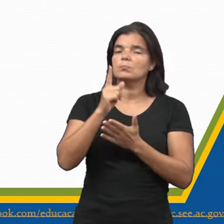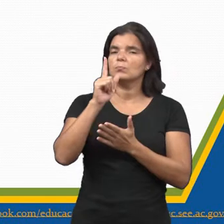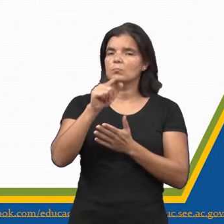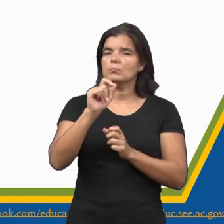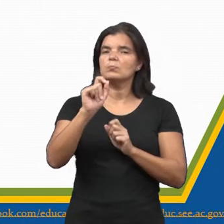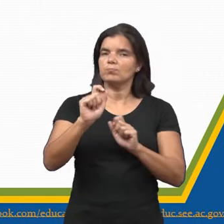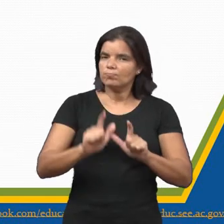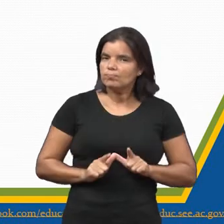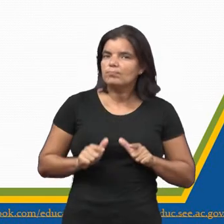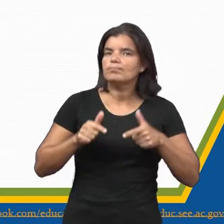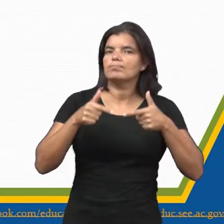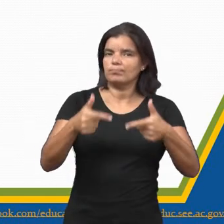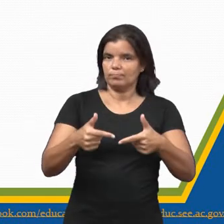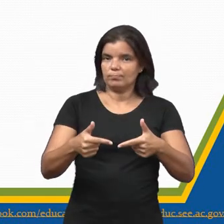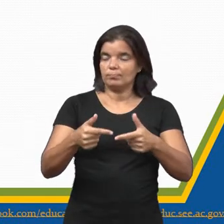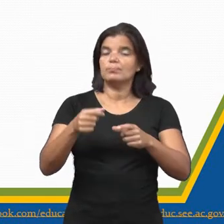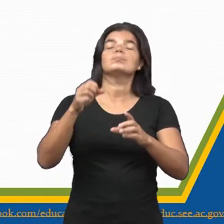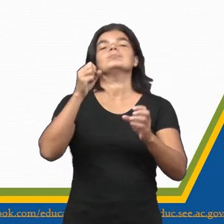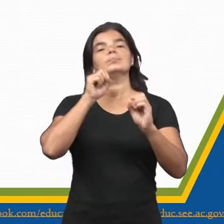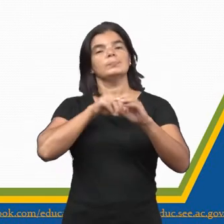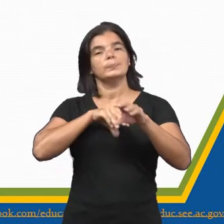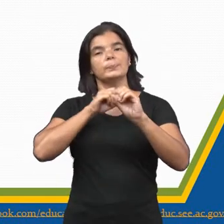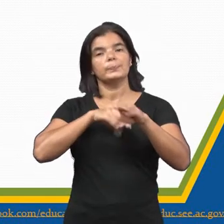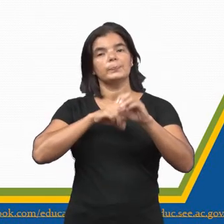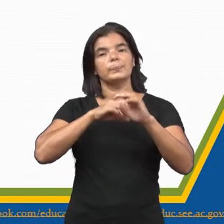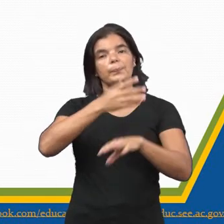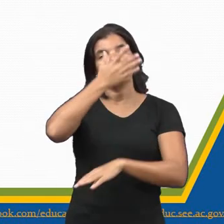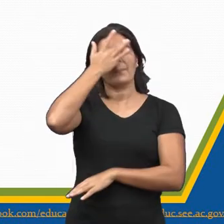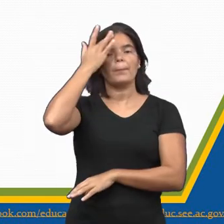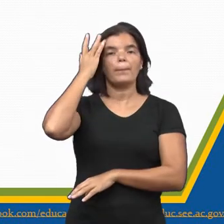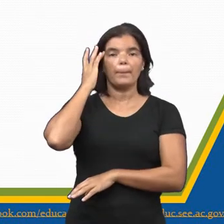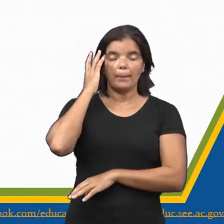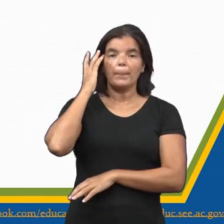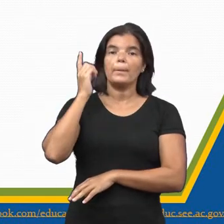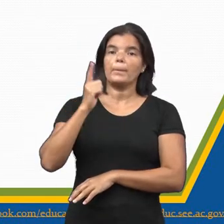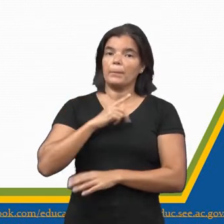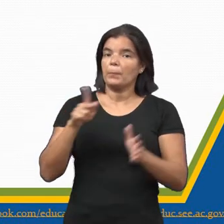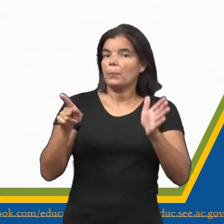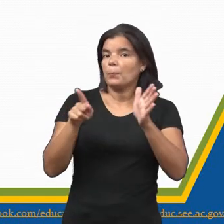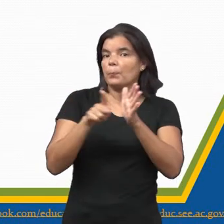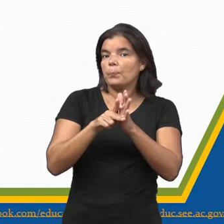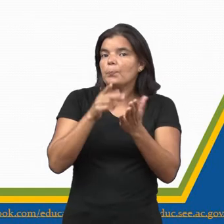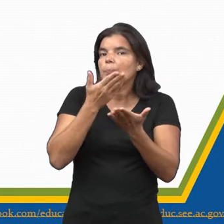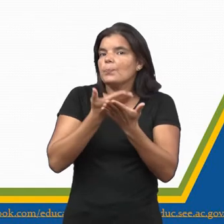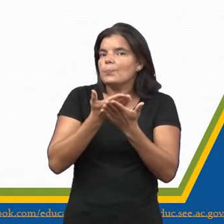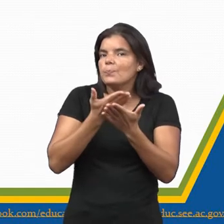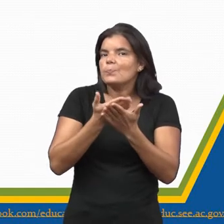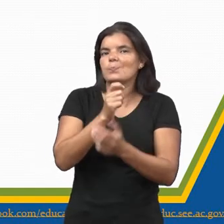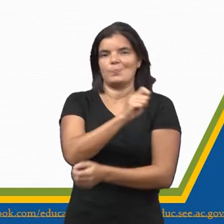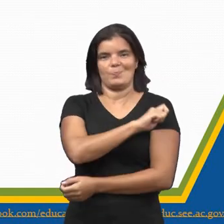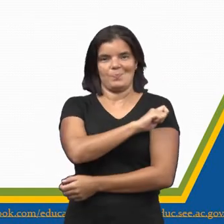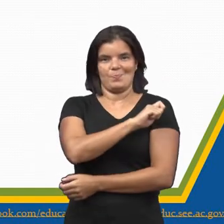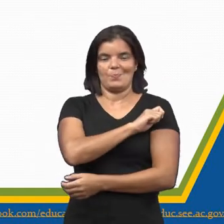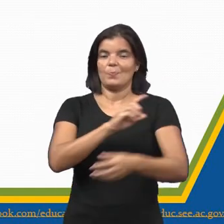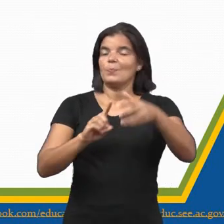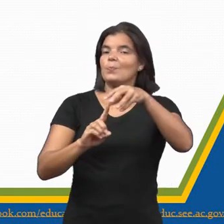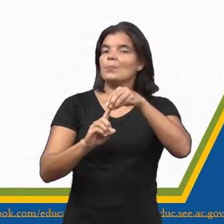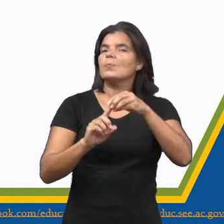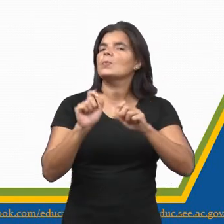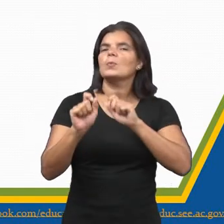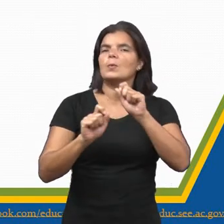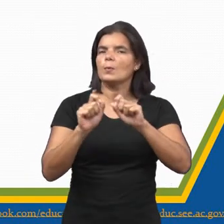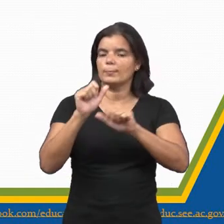ativismo da área da educação no qual as pessoas são os próprios estudantes, estudantes, o objetivo de